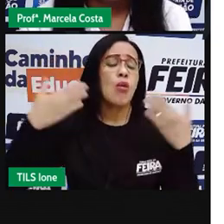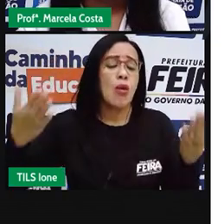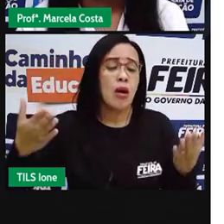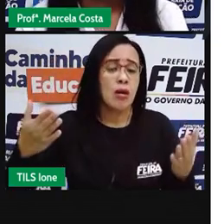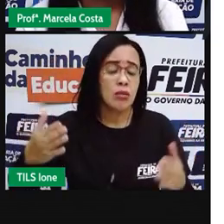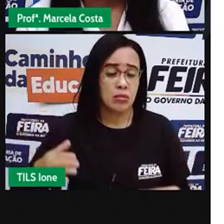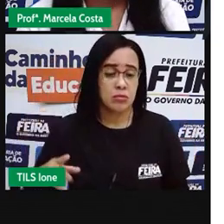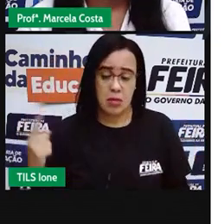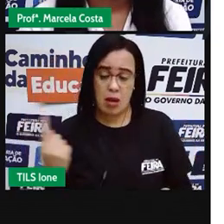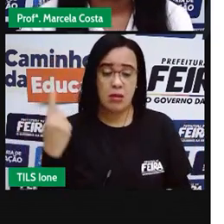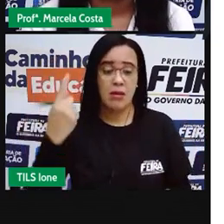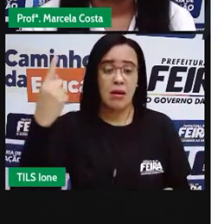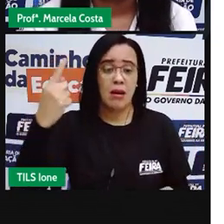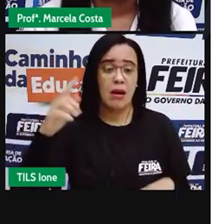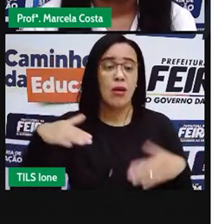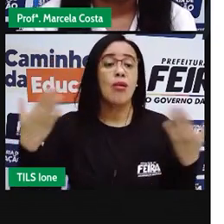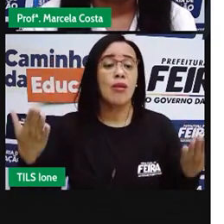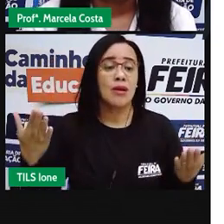comprida?